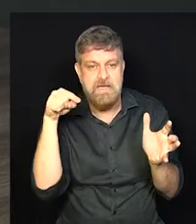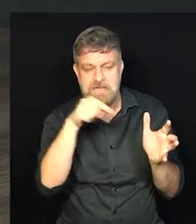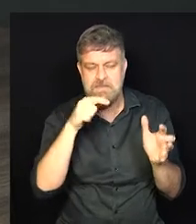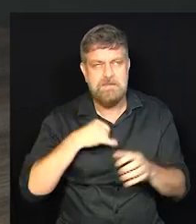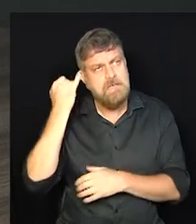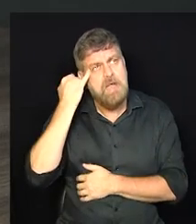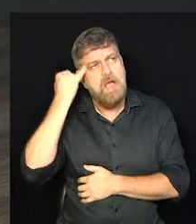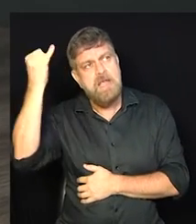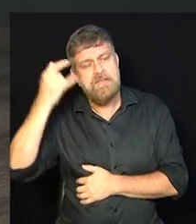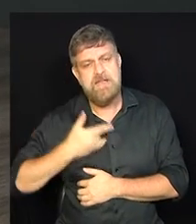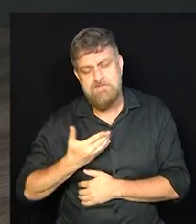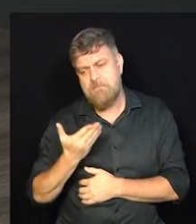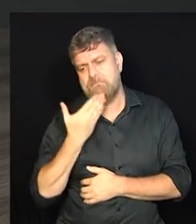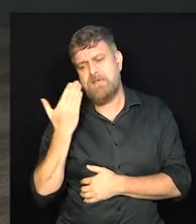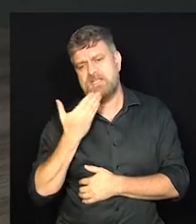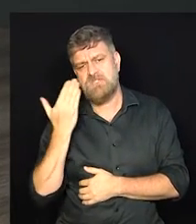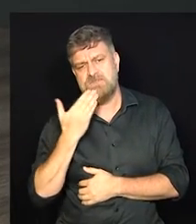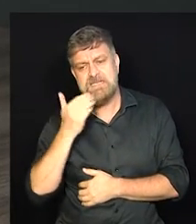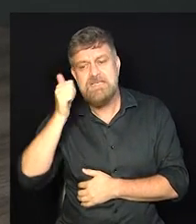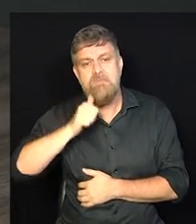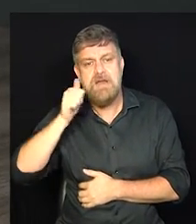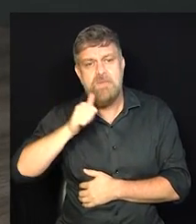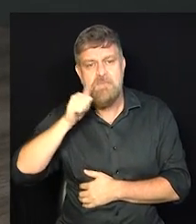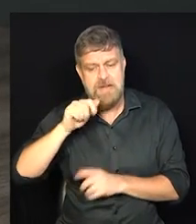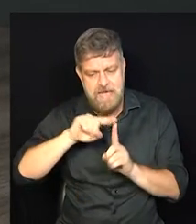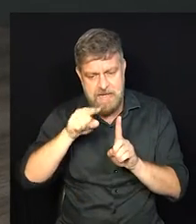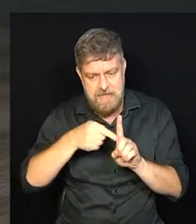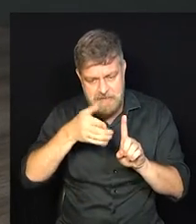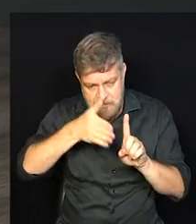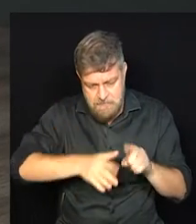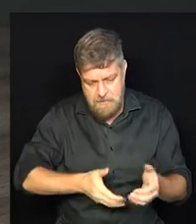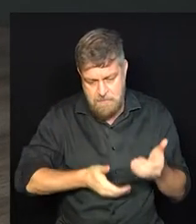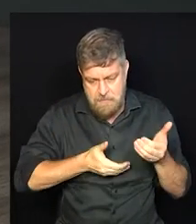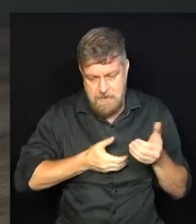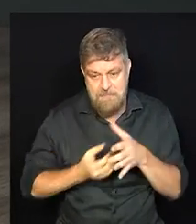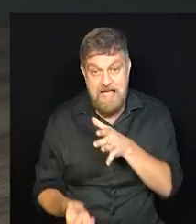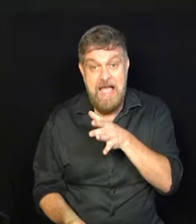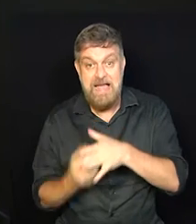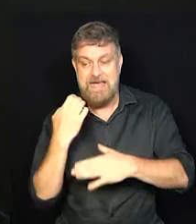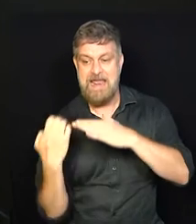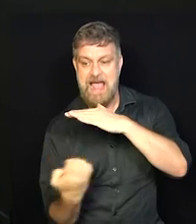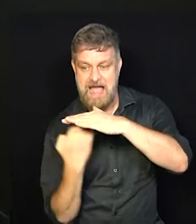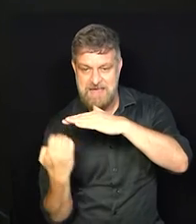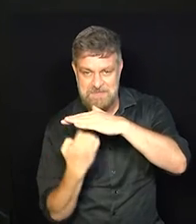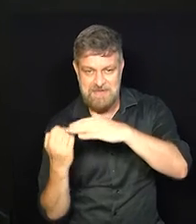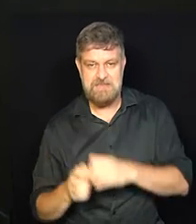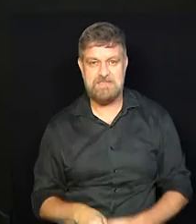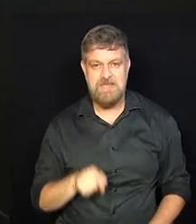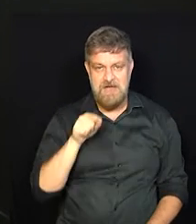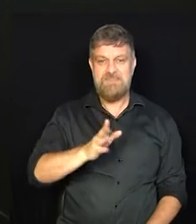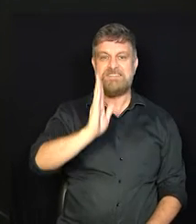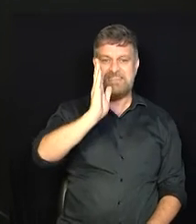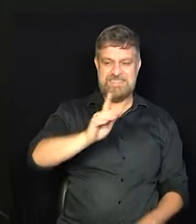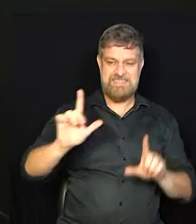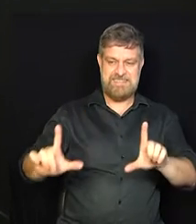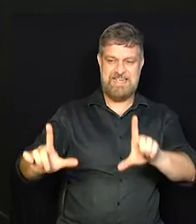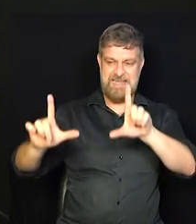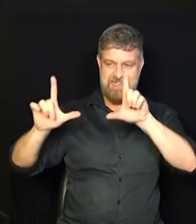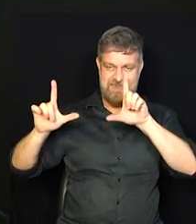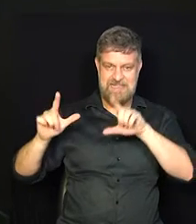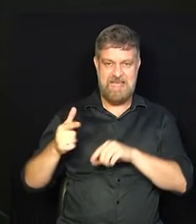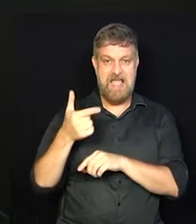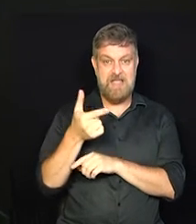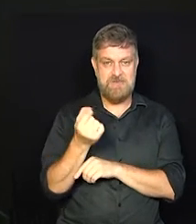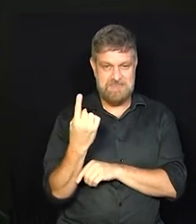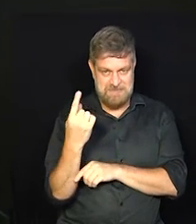descomplicar o empreendedorismo para essas mulheres. Lia, você que já participou do Ser Empreendedor lá